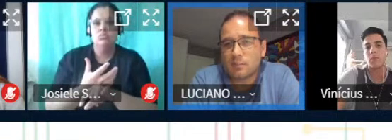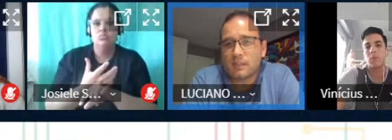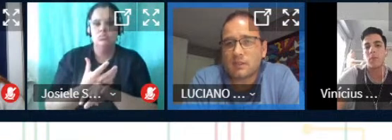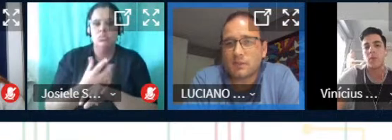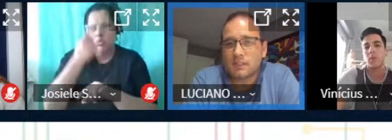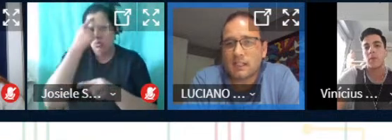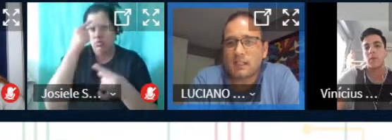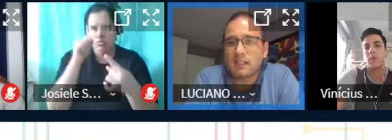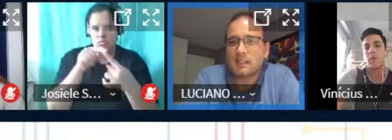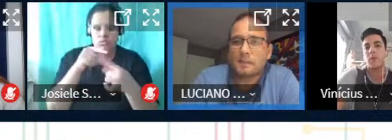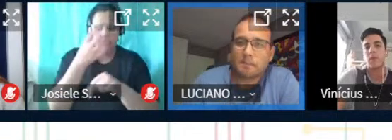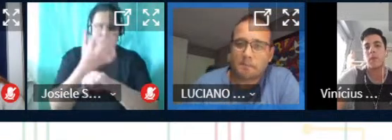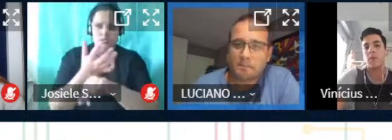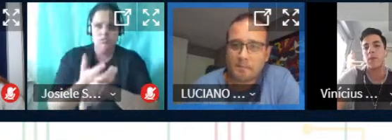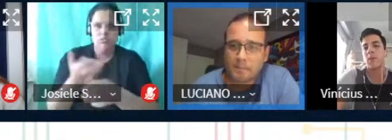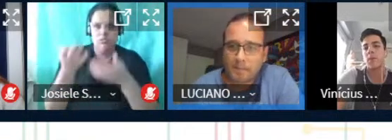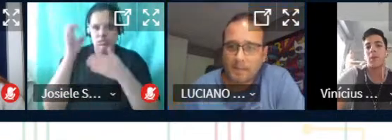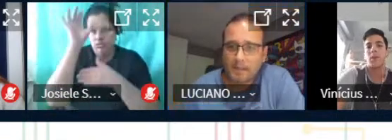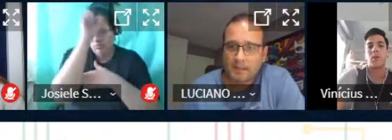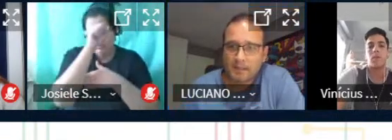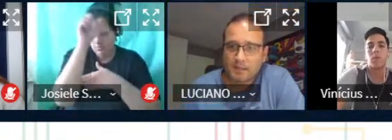objetivo das disciplinas que vocês querem atender